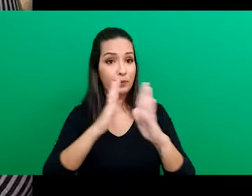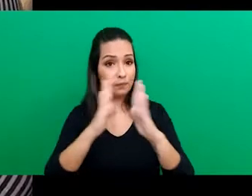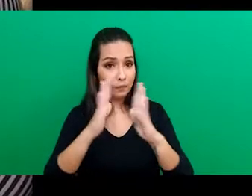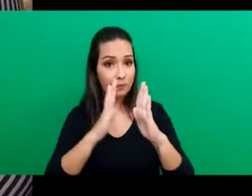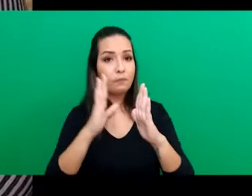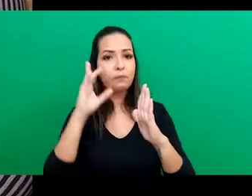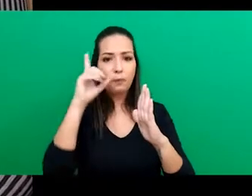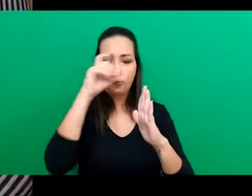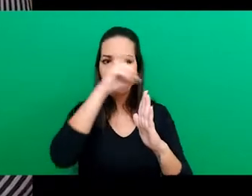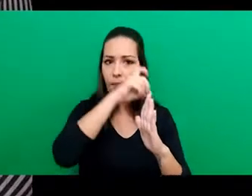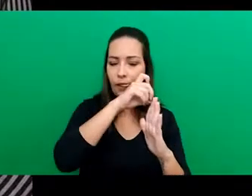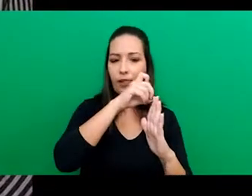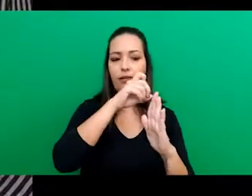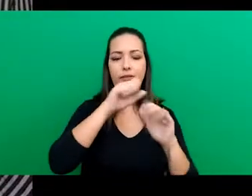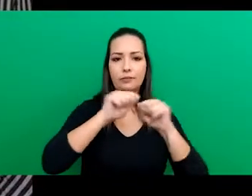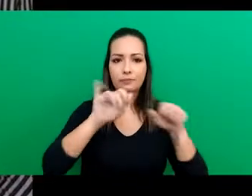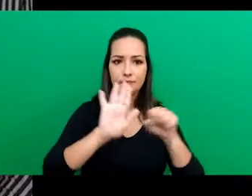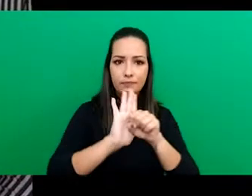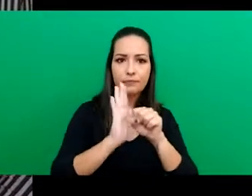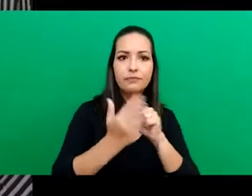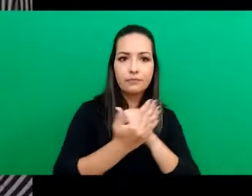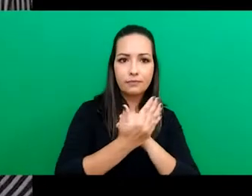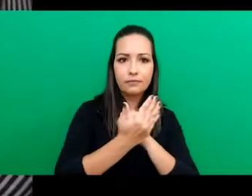momentos tão difíceis da pandemia.